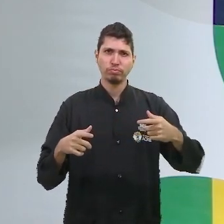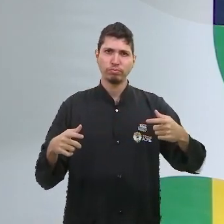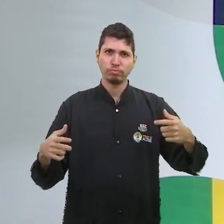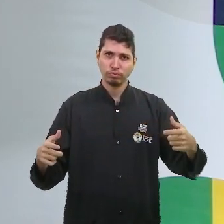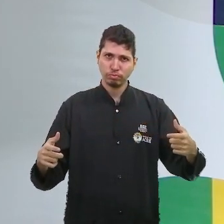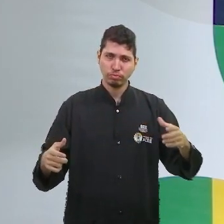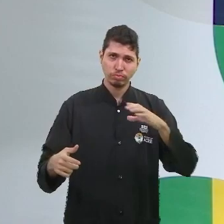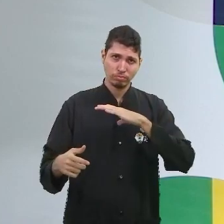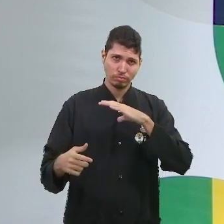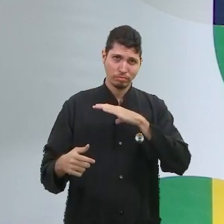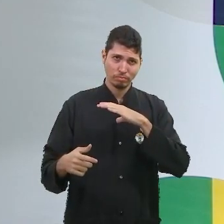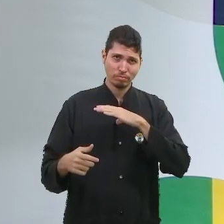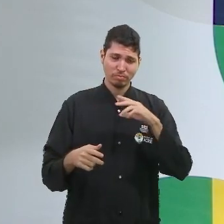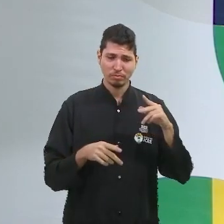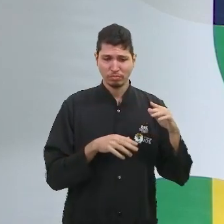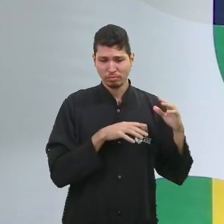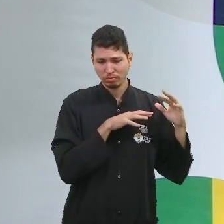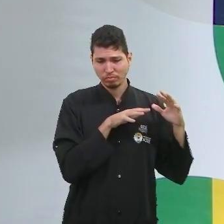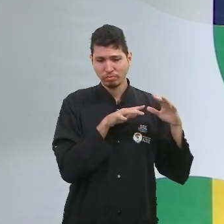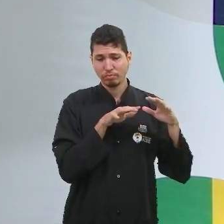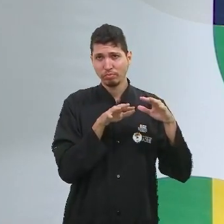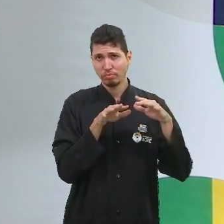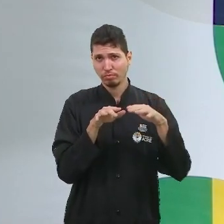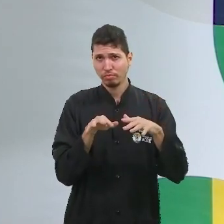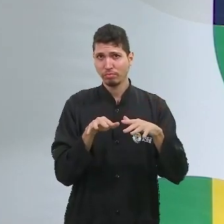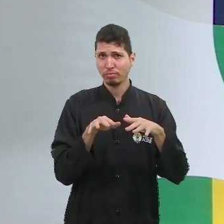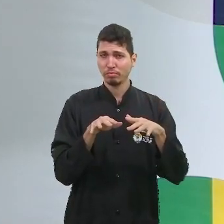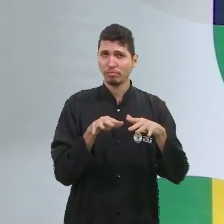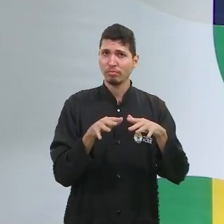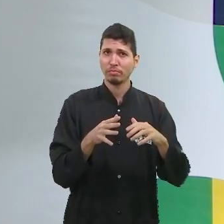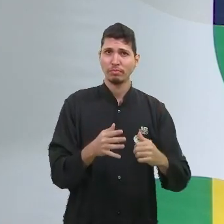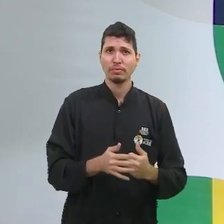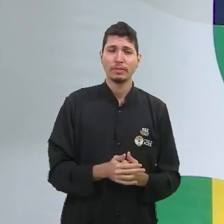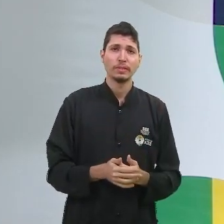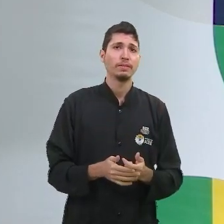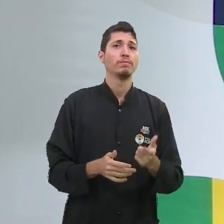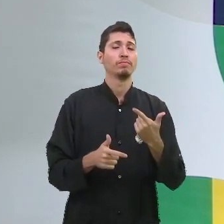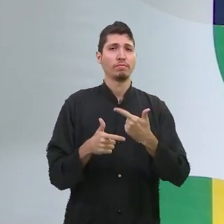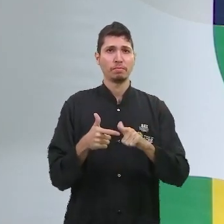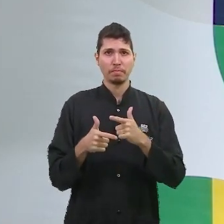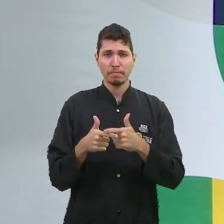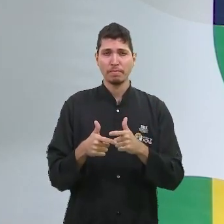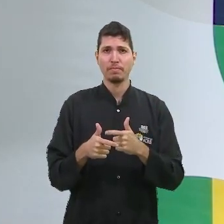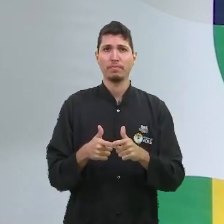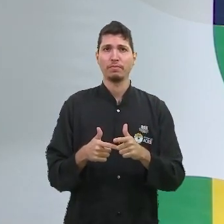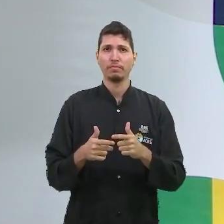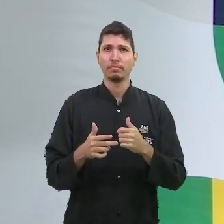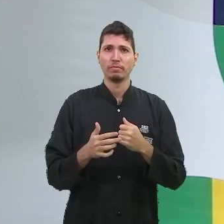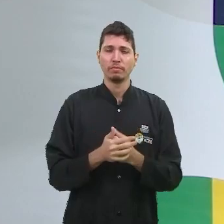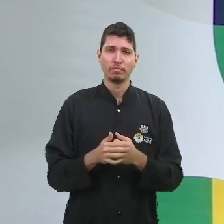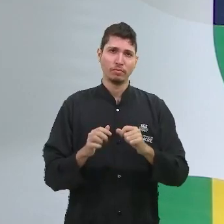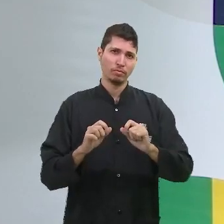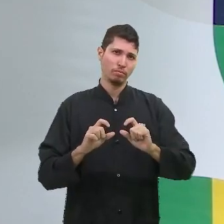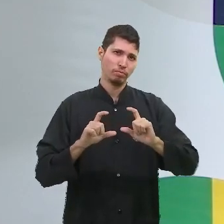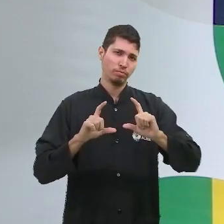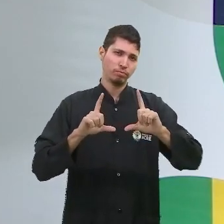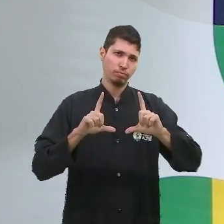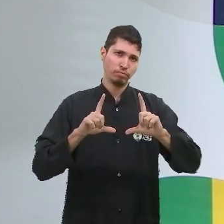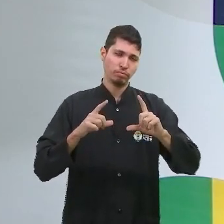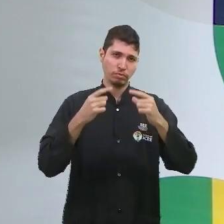algumas problemáticas. E, inclusive, alguns problemas sociais, como o aumento da criminalidade,